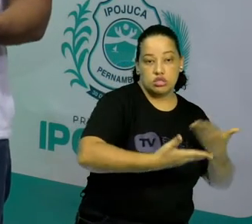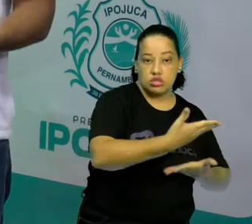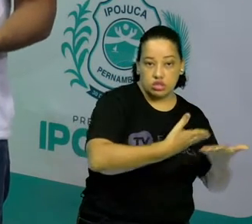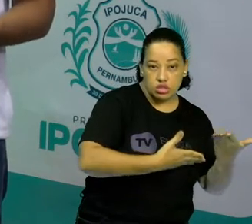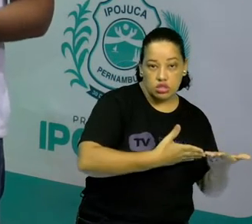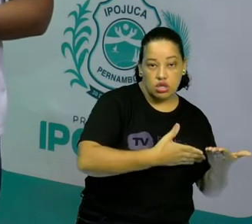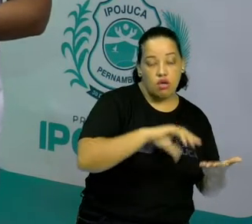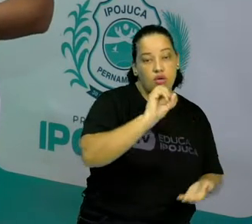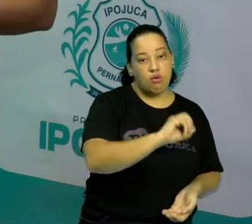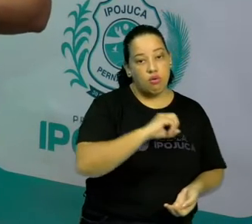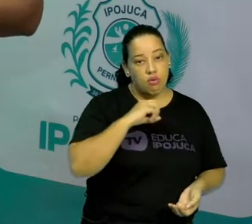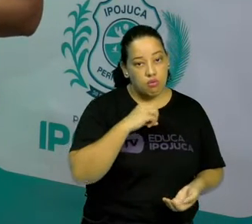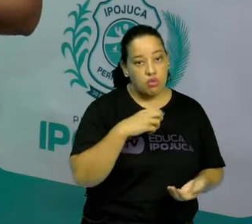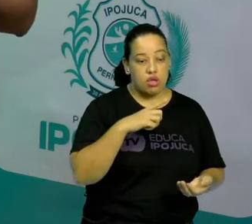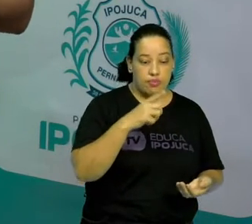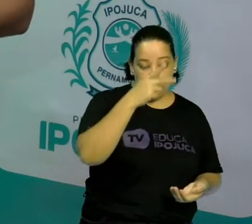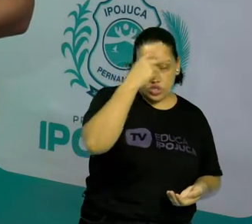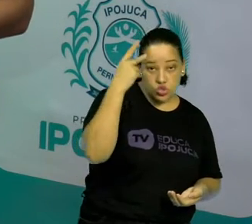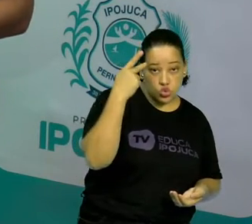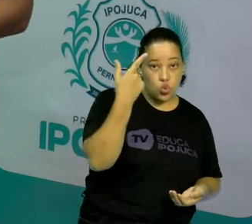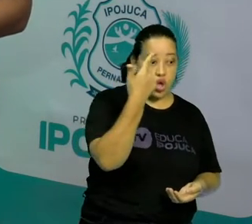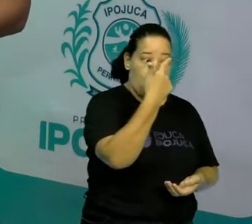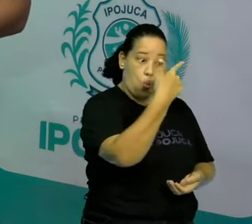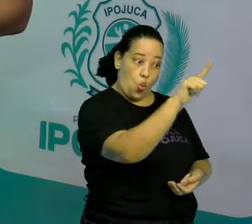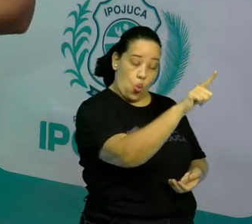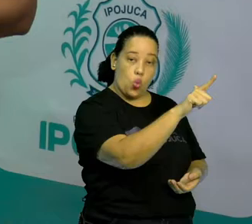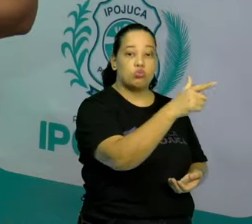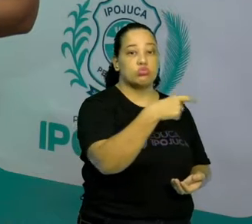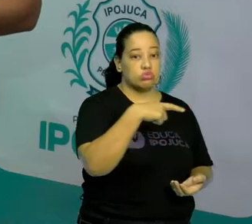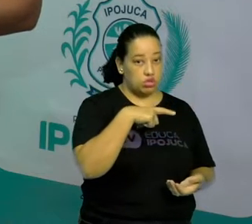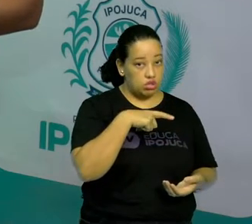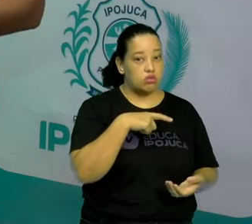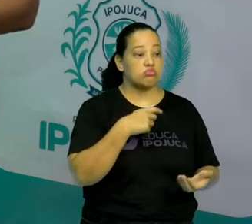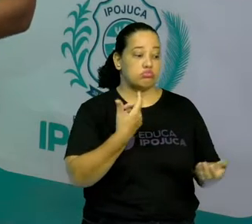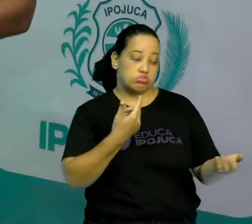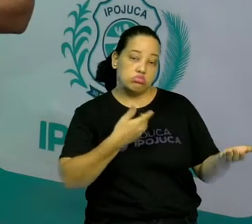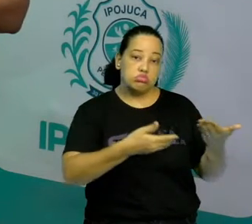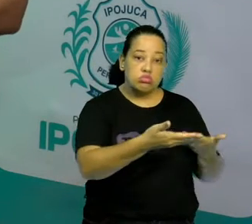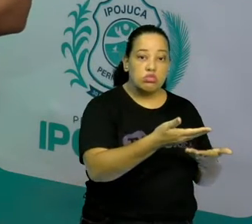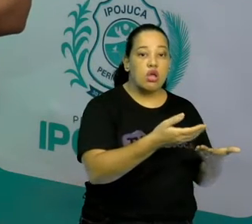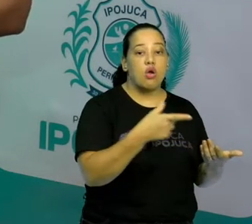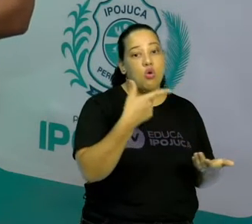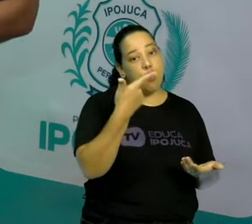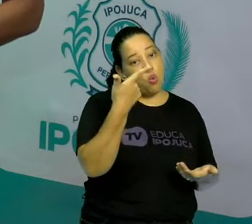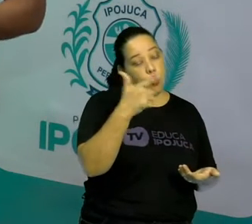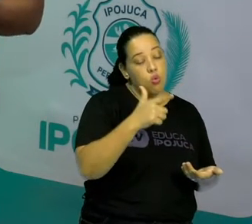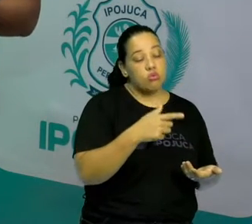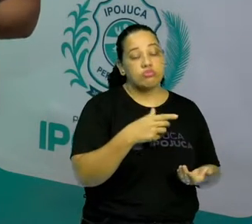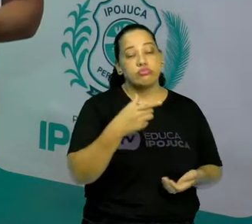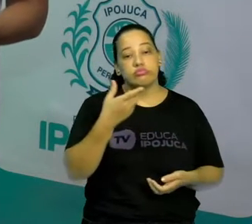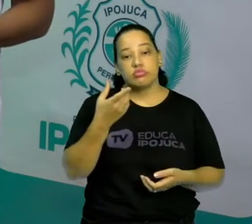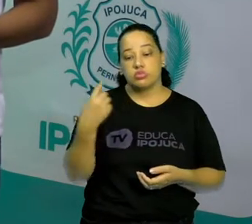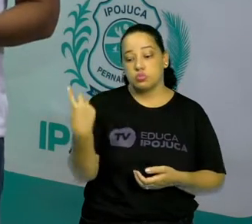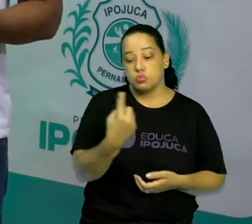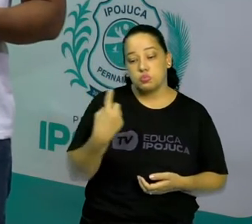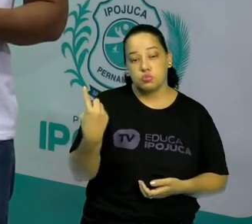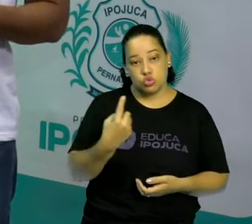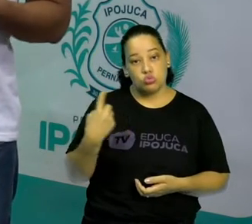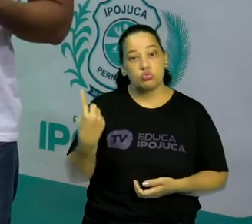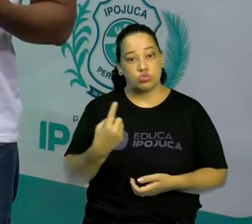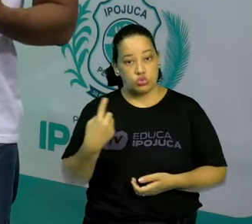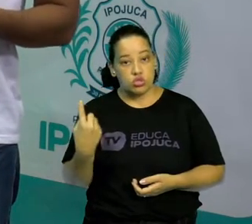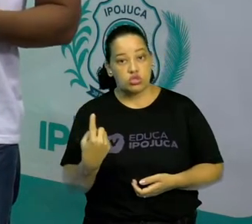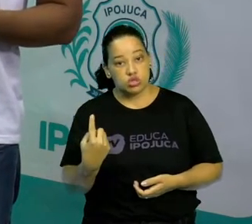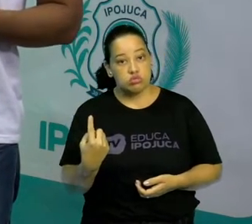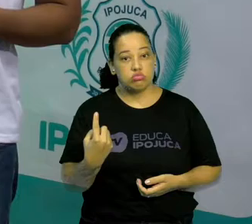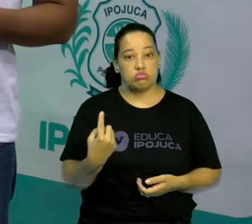seja, você vai disputar com outra pessoa, ou esportes que eles são sem interação, que são aqueles que você vai